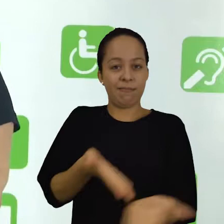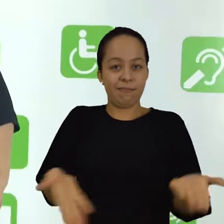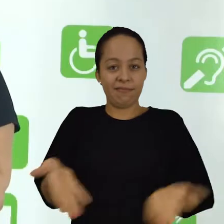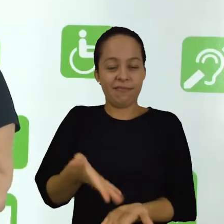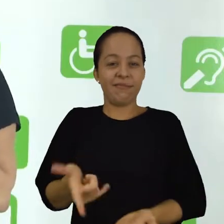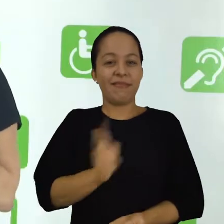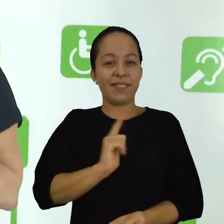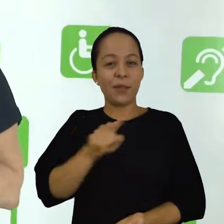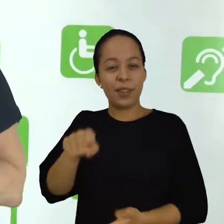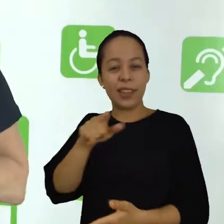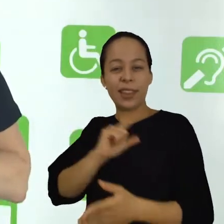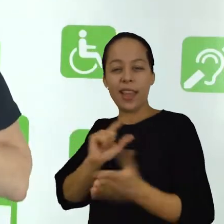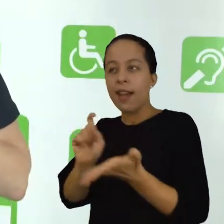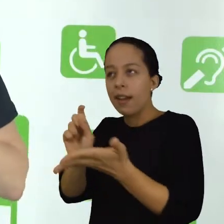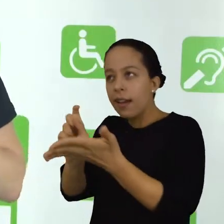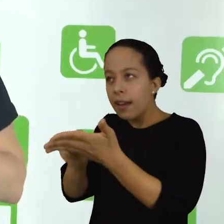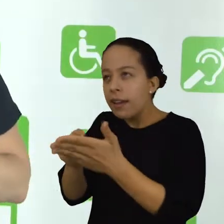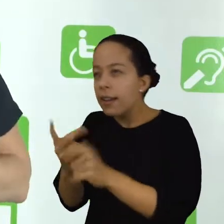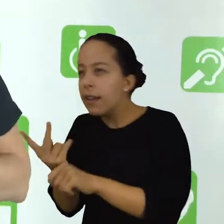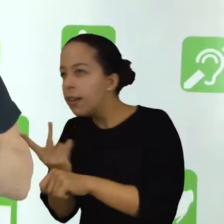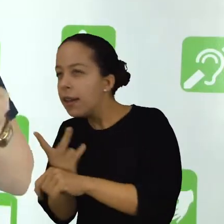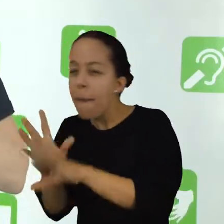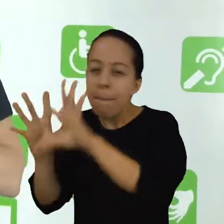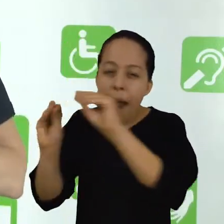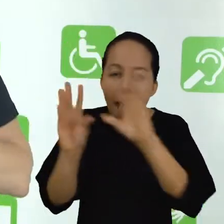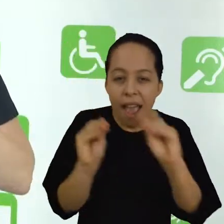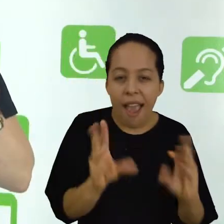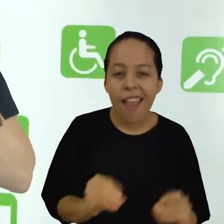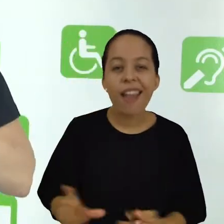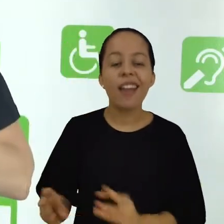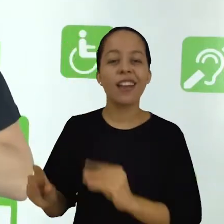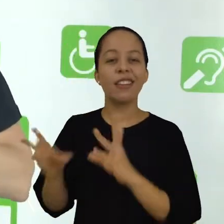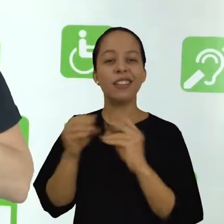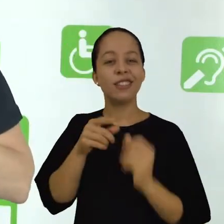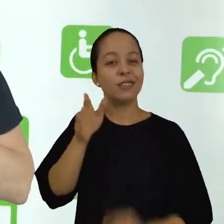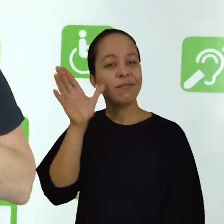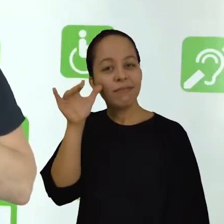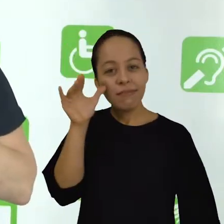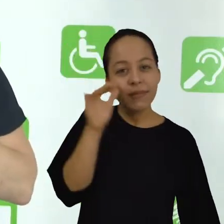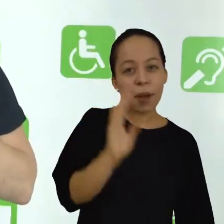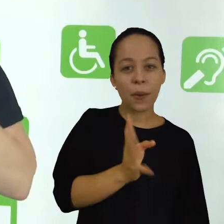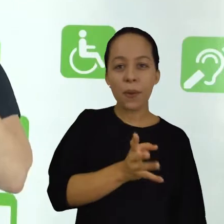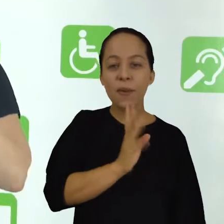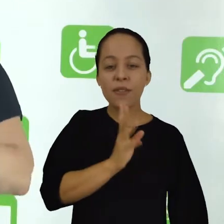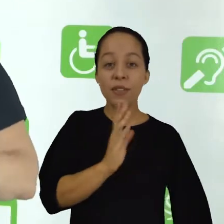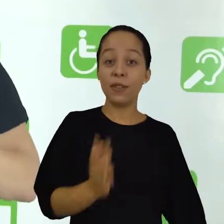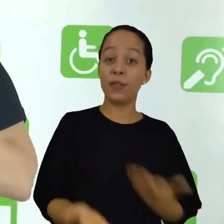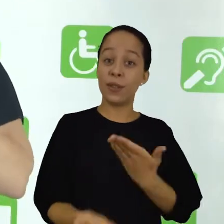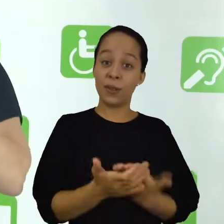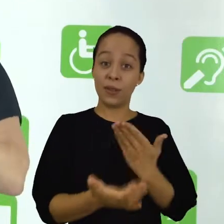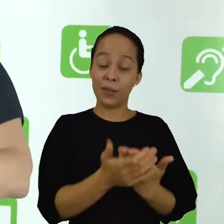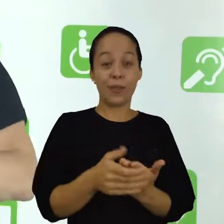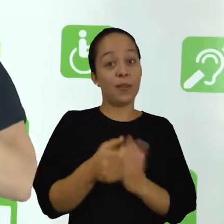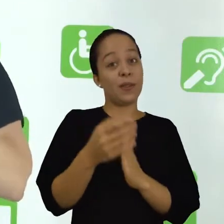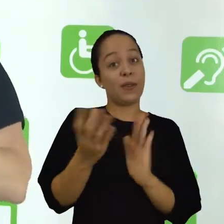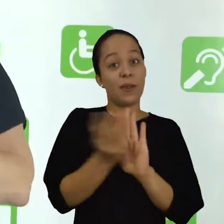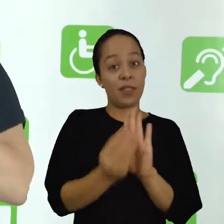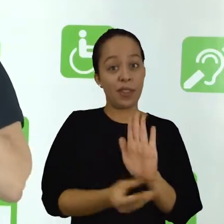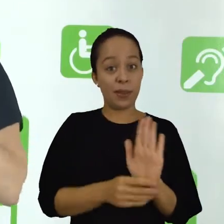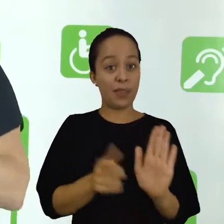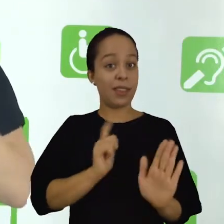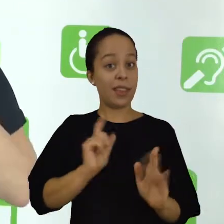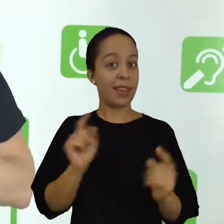interativo. Nesse aí que você navega para conhecer, estudar